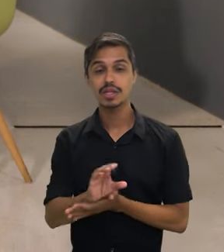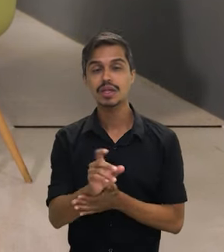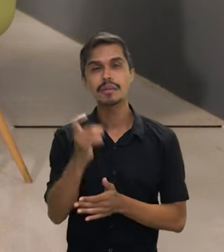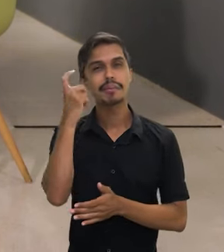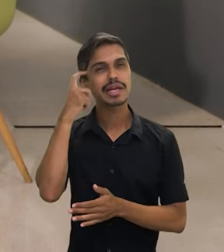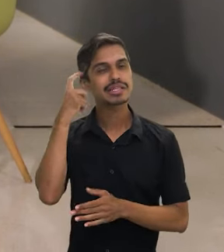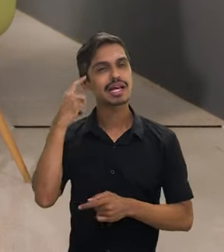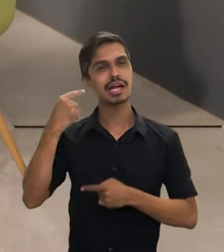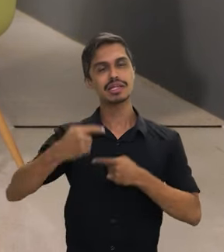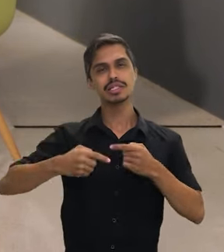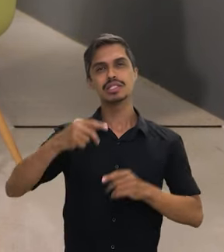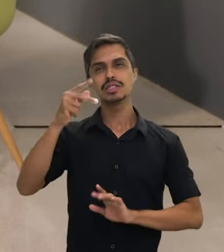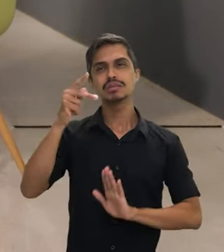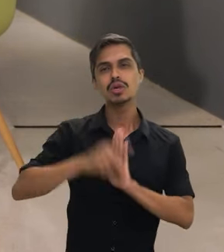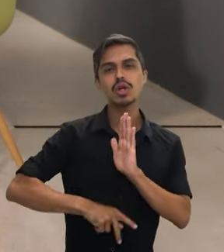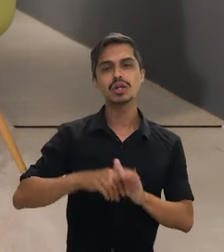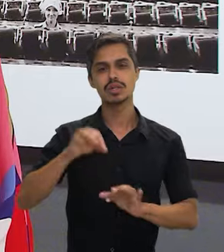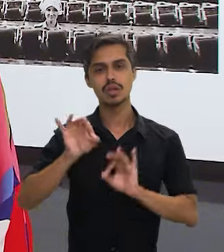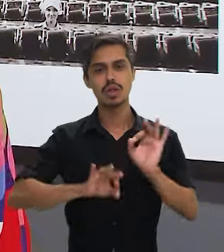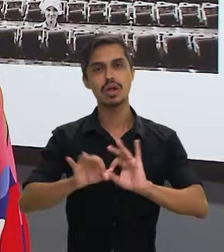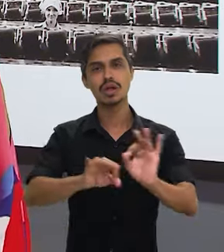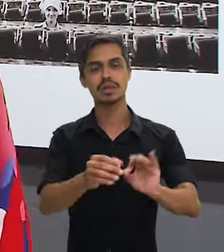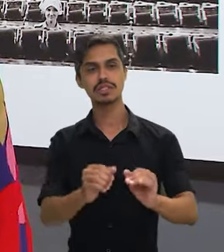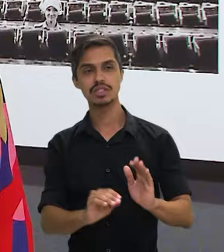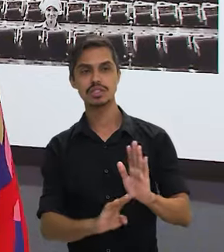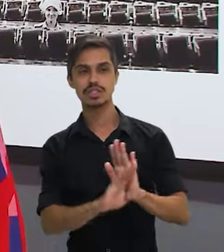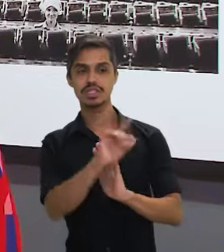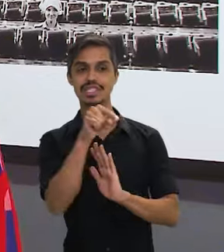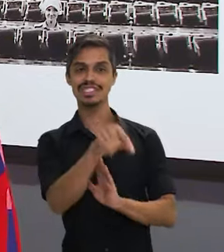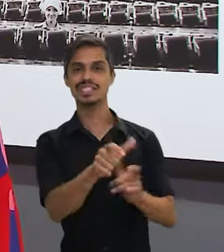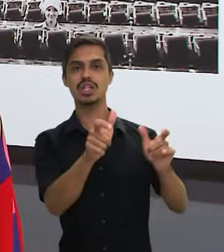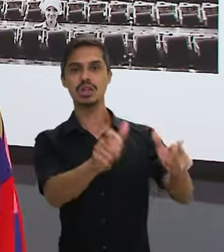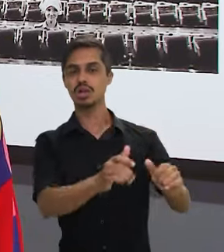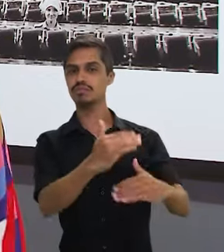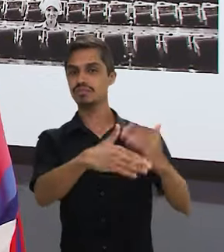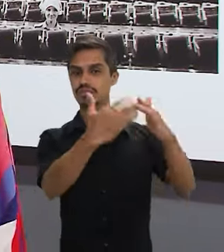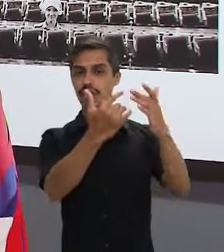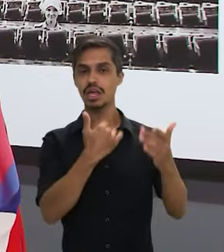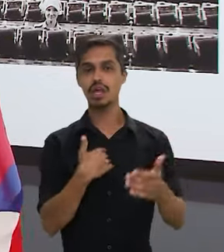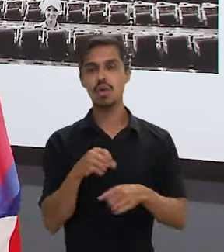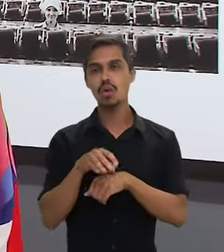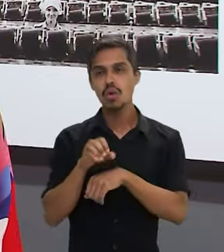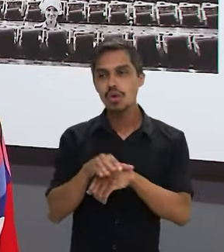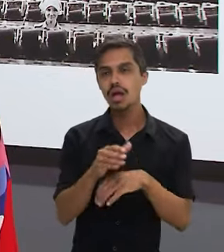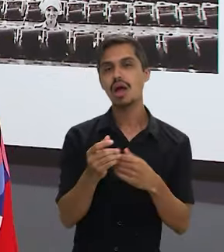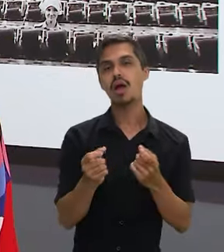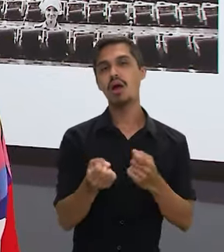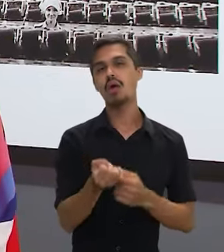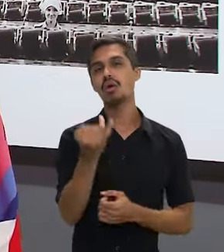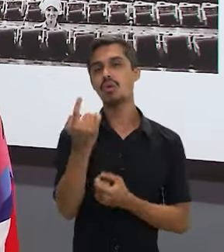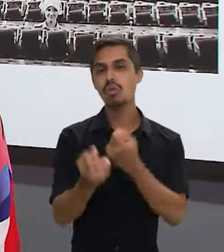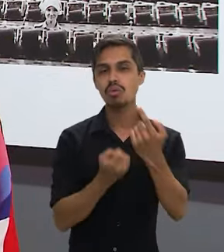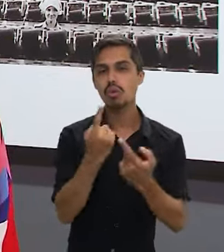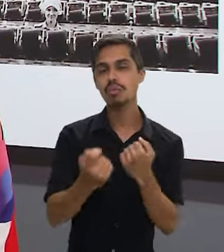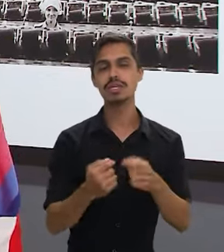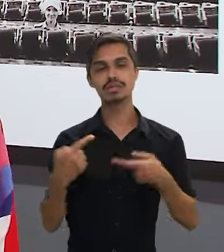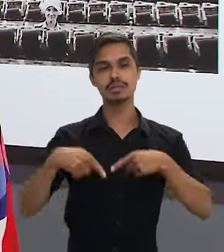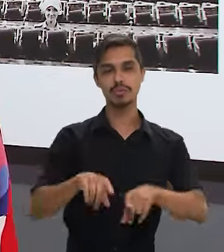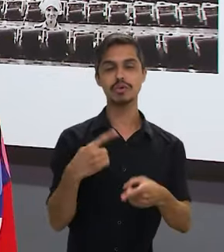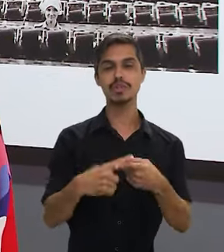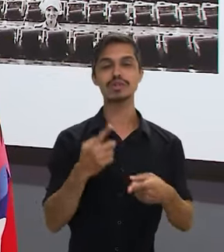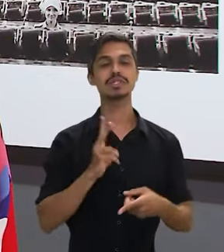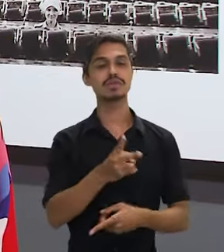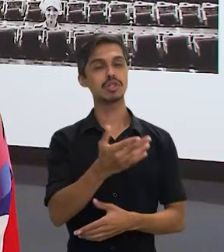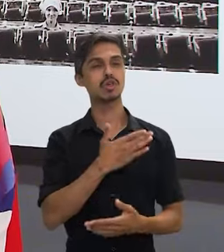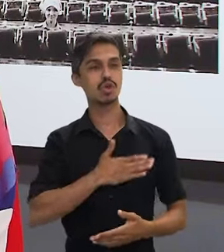pensar e planejar esse avanço territorial desse local. Então, estou estudando, assim, algumas parcerias, porque eu sempre falo e